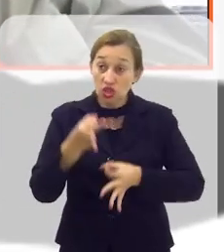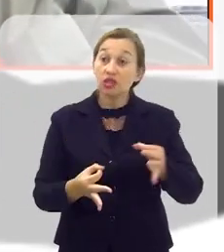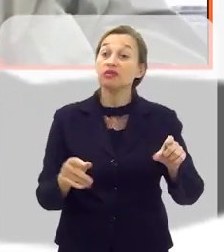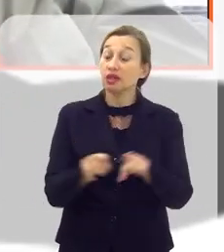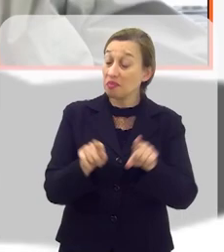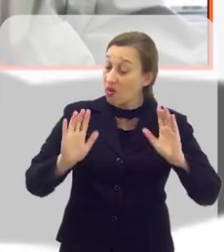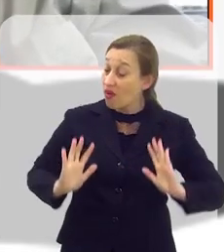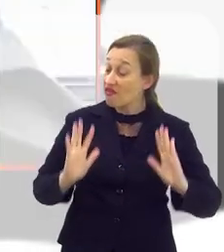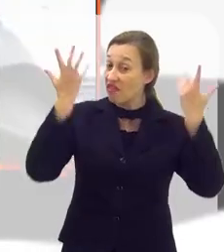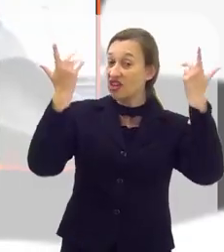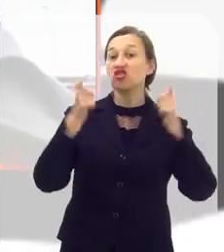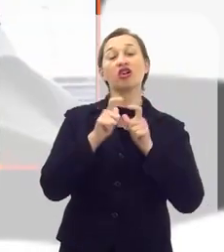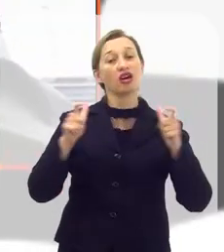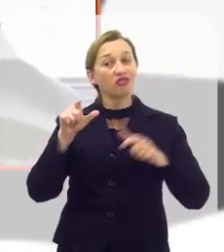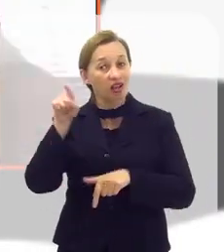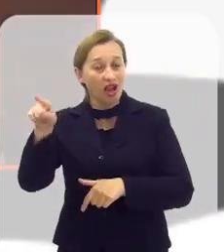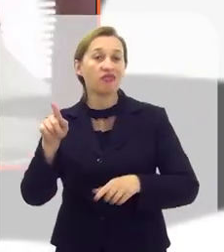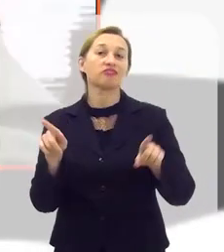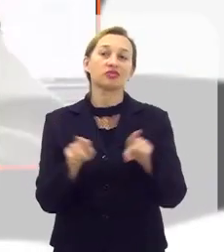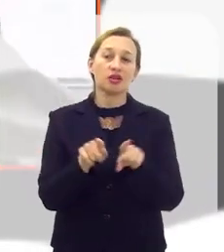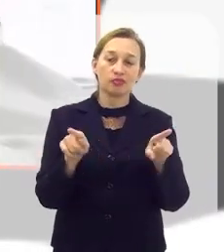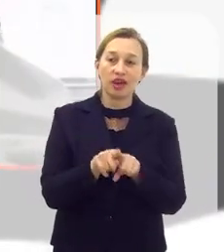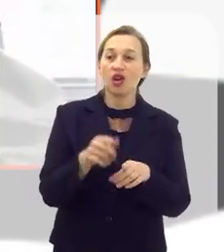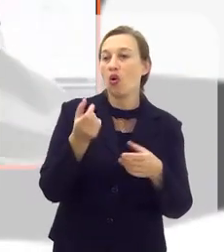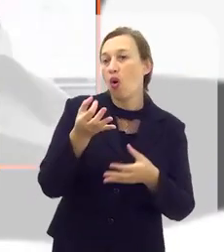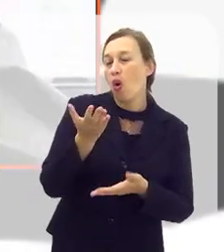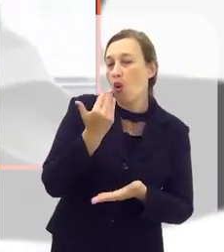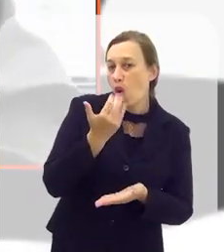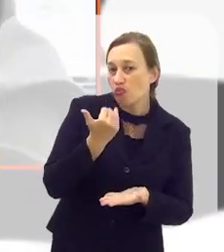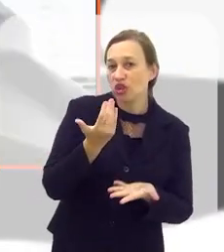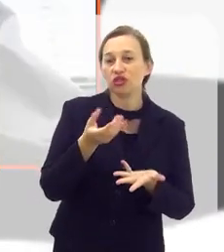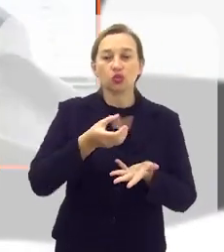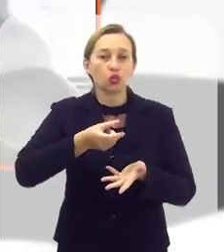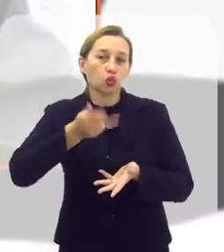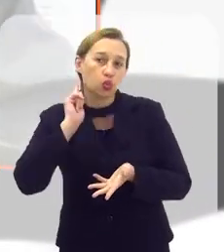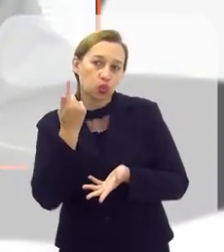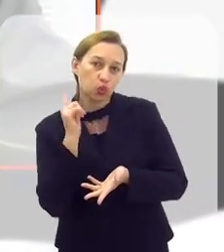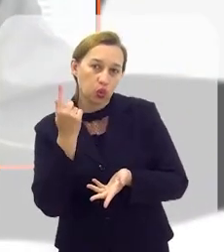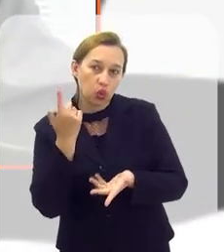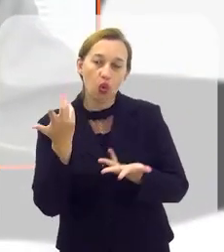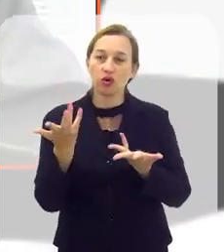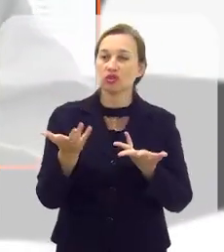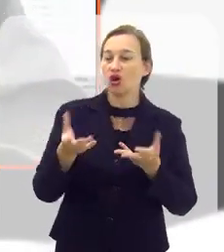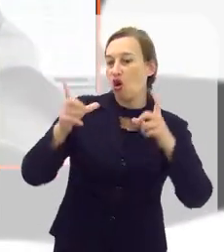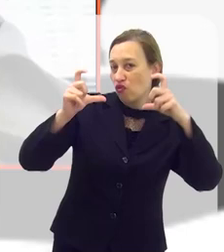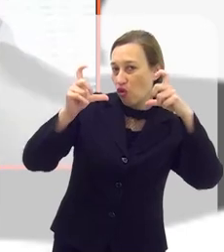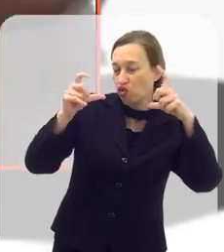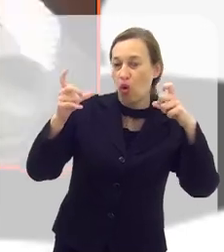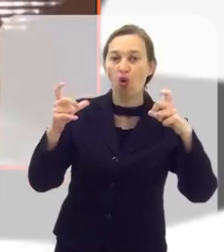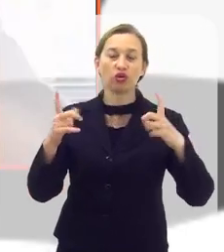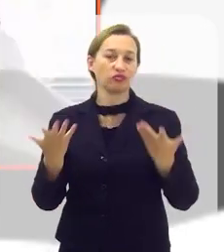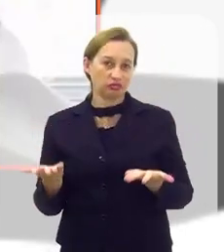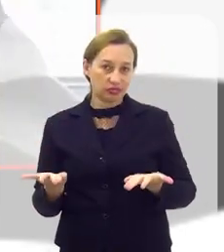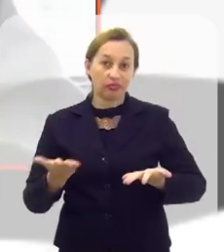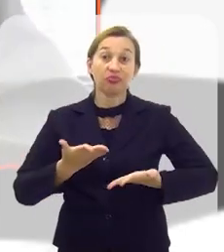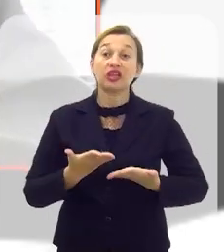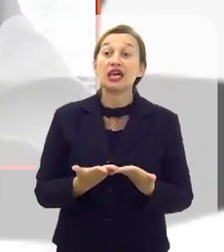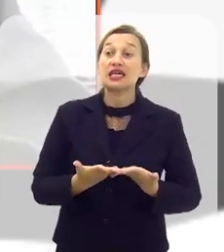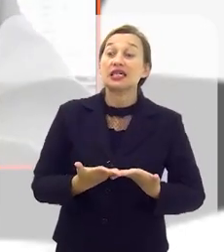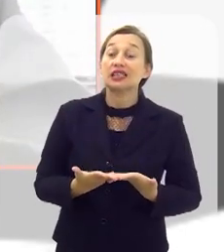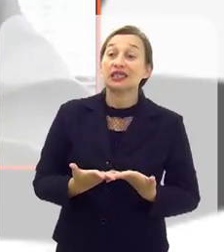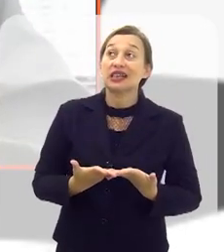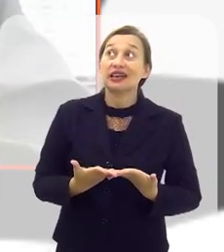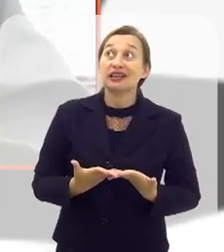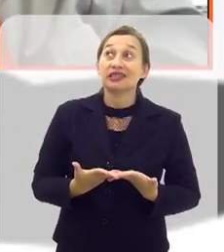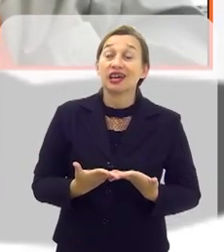juiz de paz e tal, ainda fizemos uma grande festa lá com salgadinho, refrigerante, bolo, fotógrafo. Quer